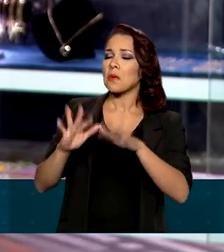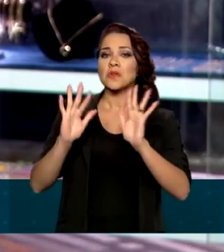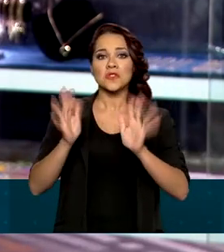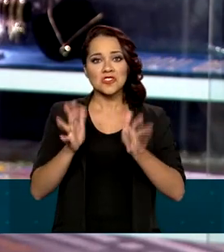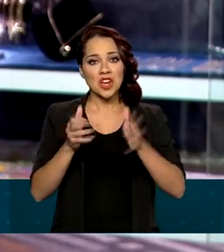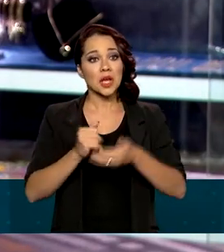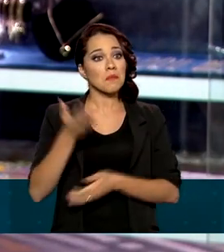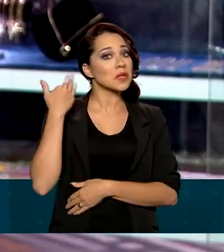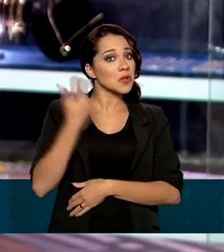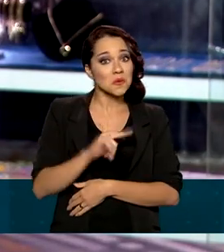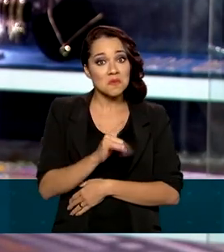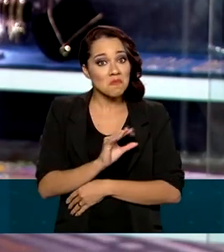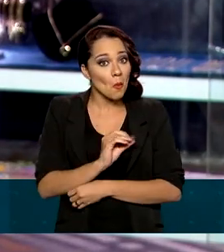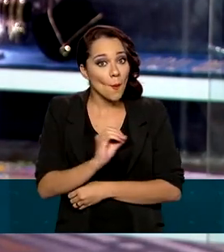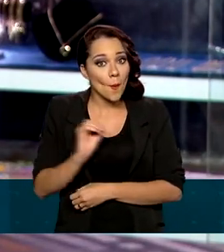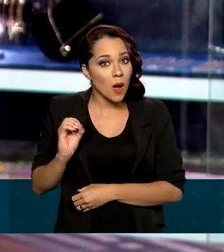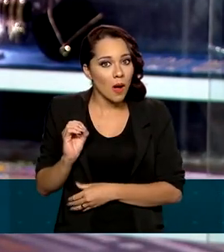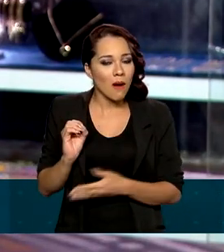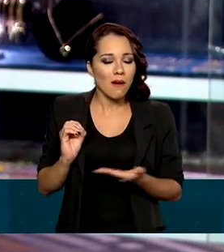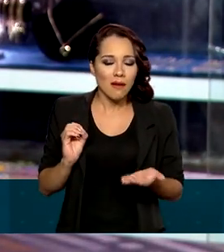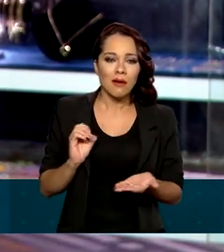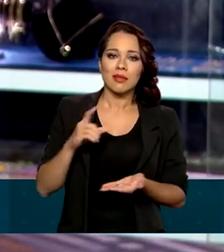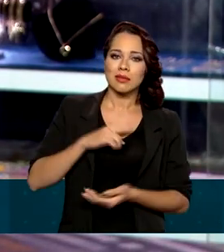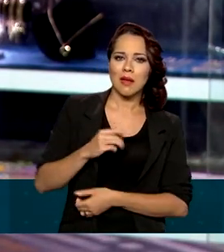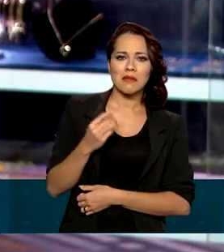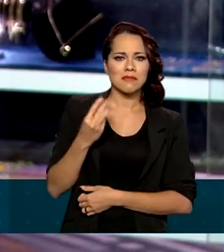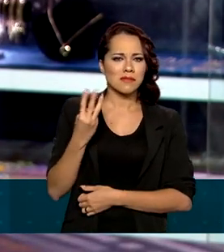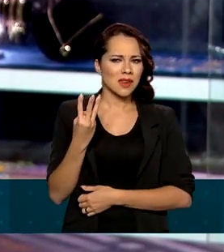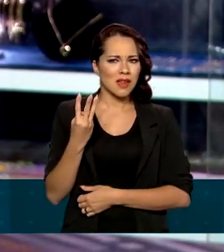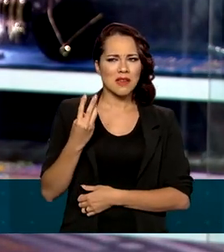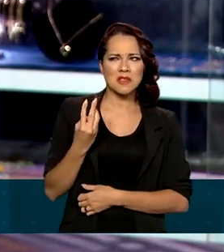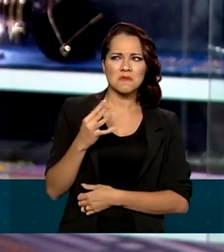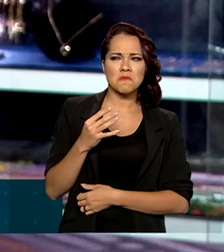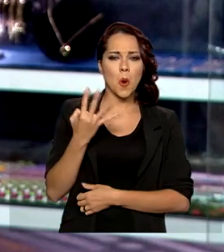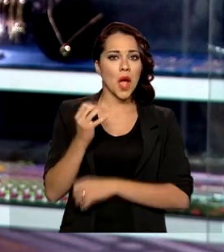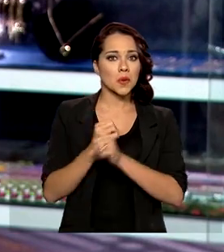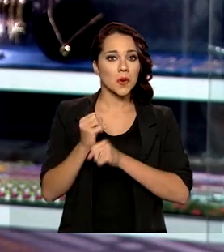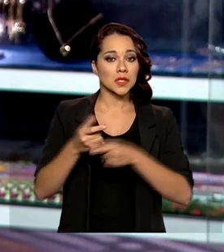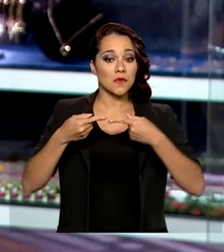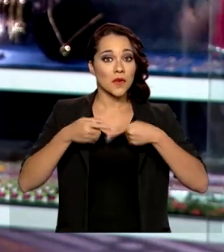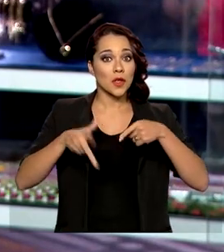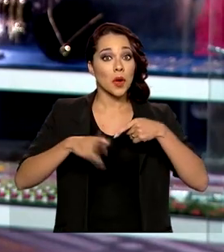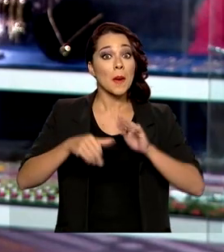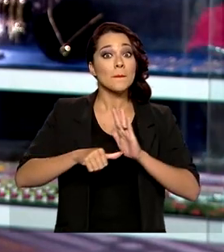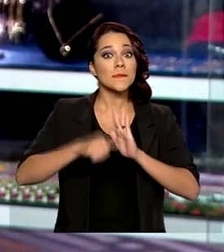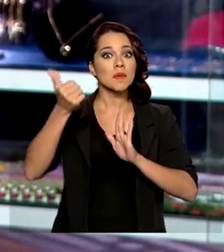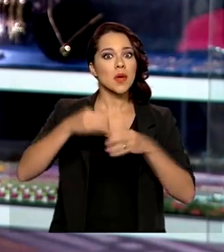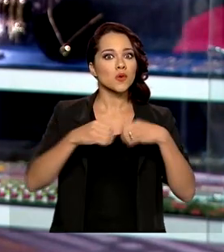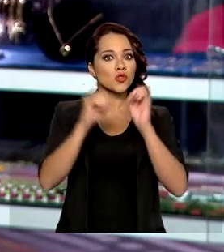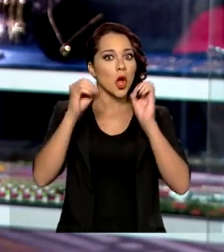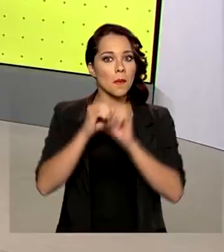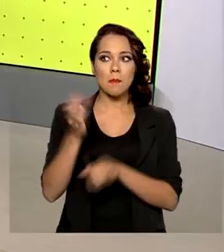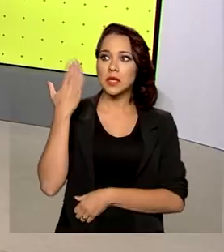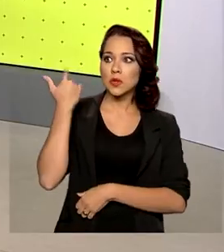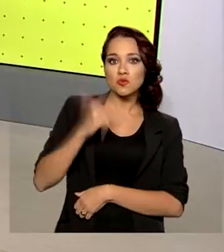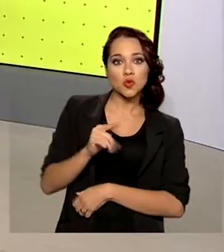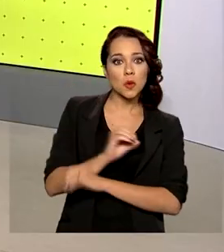que não existiam. Tem três ou quatro anos que foi inaugurado o primeiro shopping center, não existia.